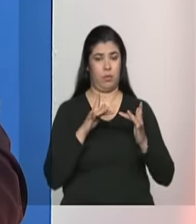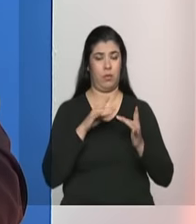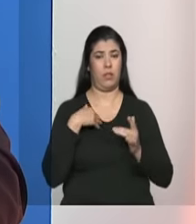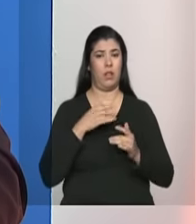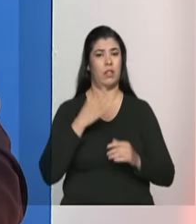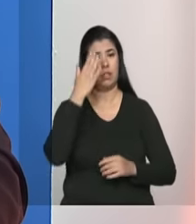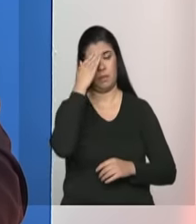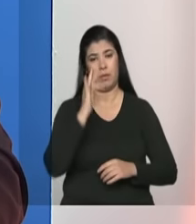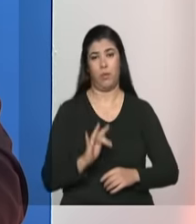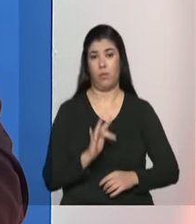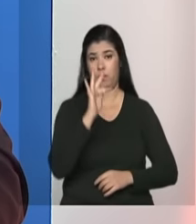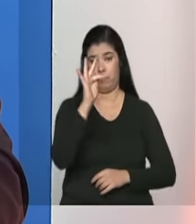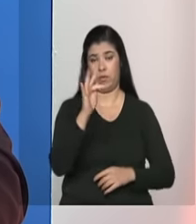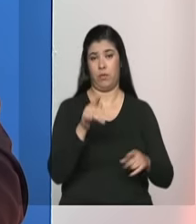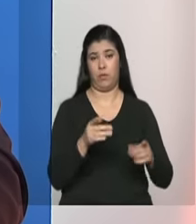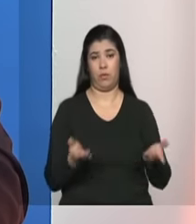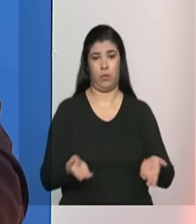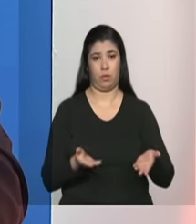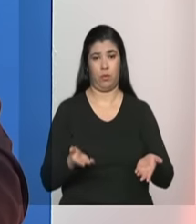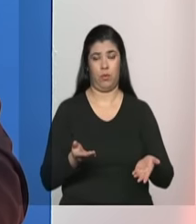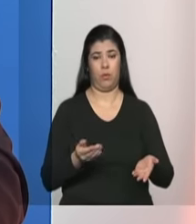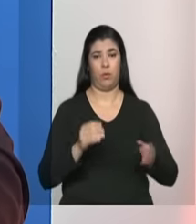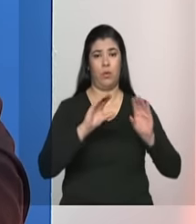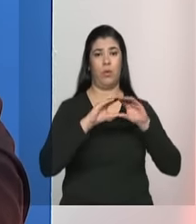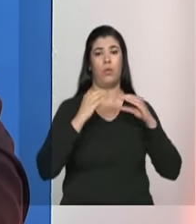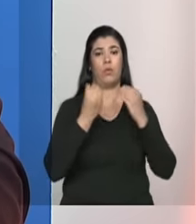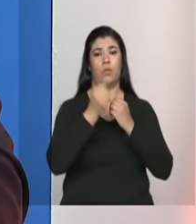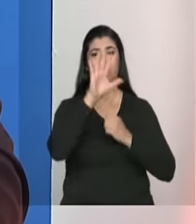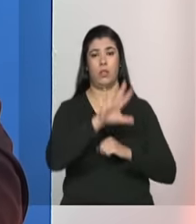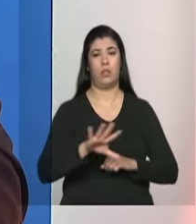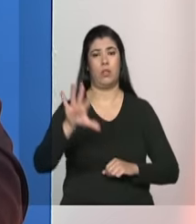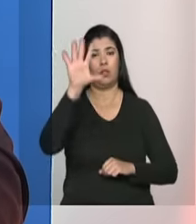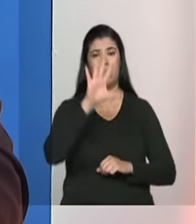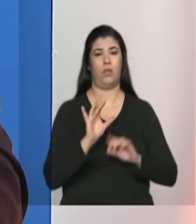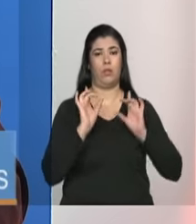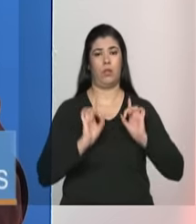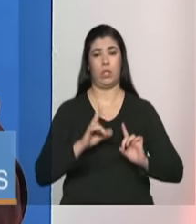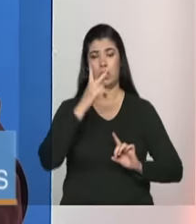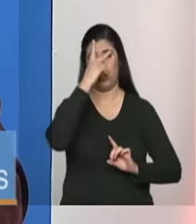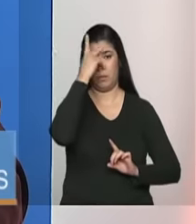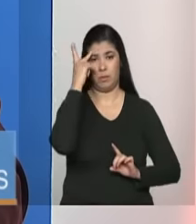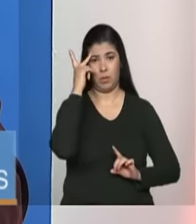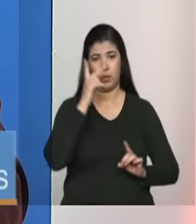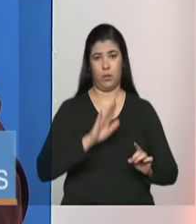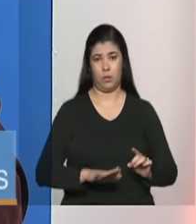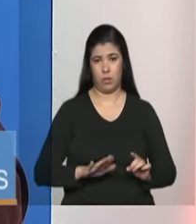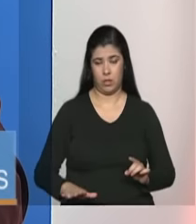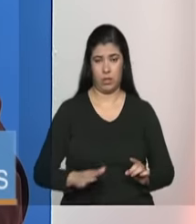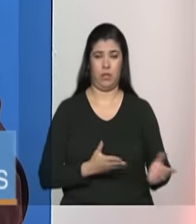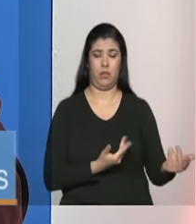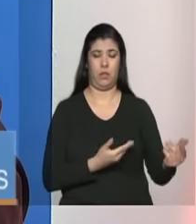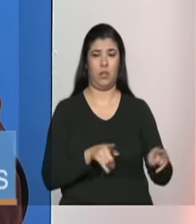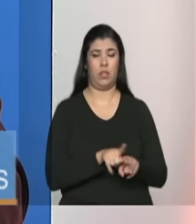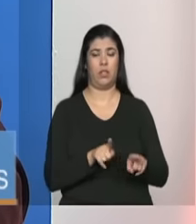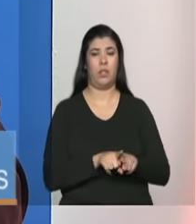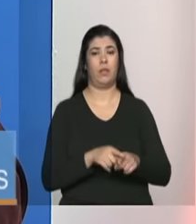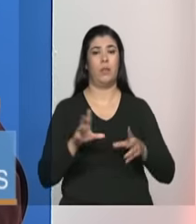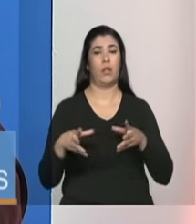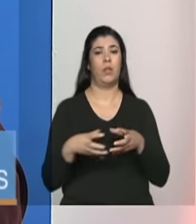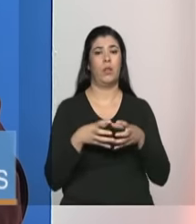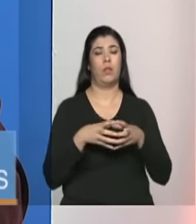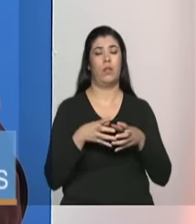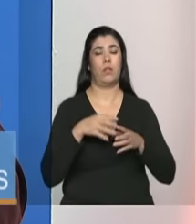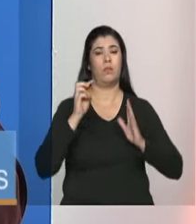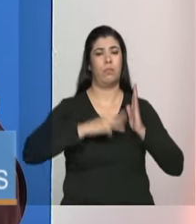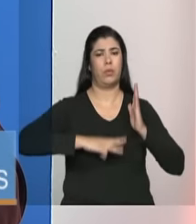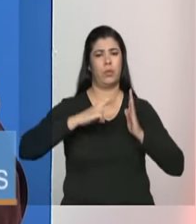muito grande hoje o Conselho Nacional dos Direitos da Criança e do Adolescente tem instituído um grupo de trabalho para aprimorar as metodologias